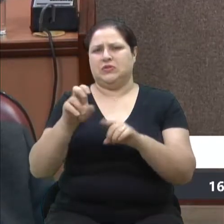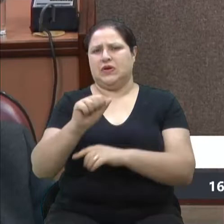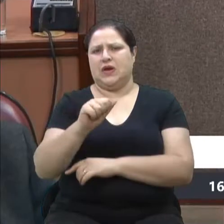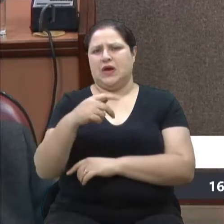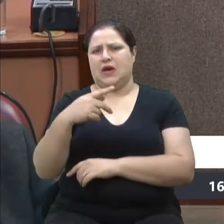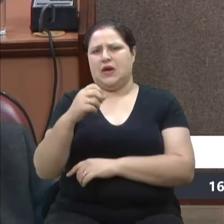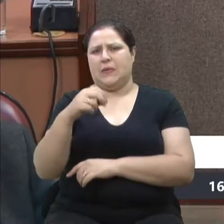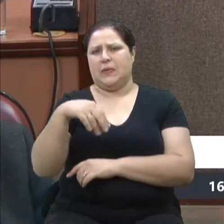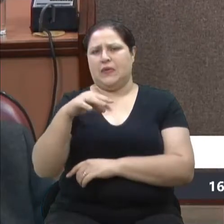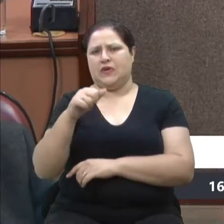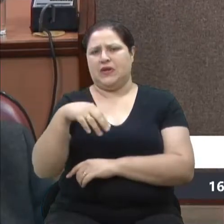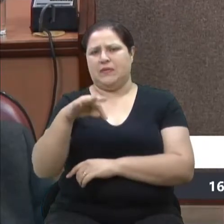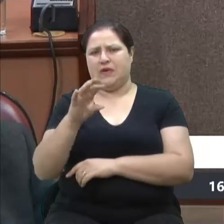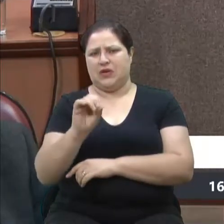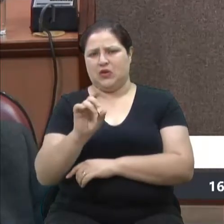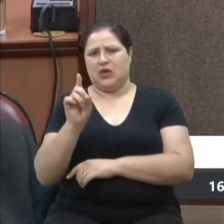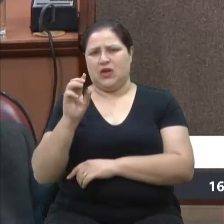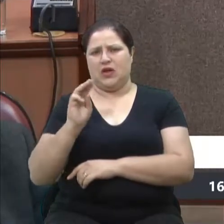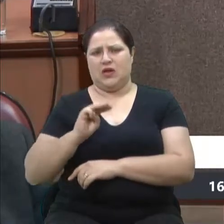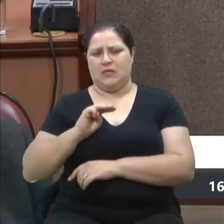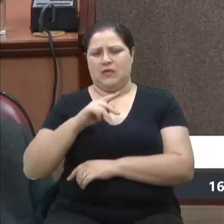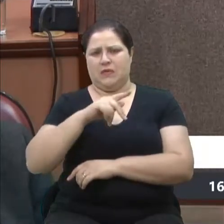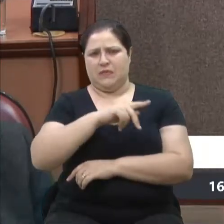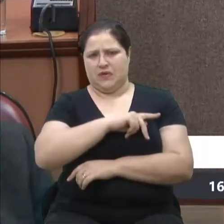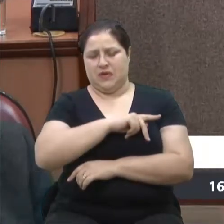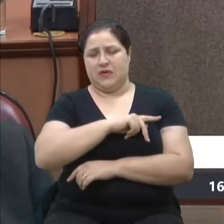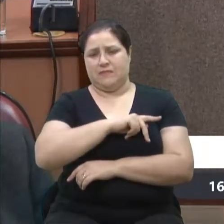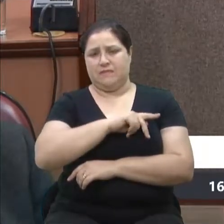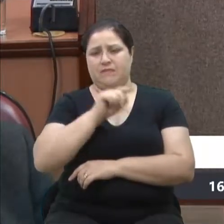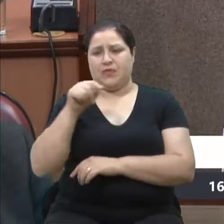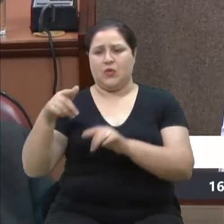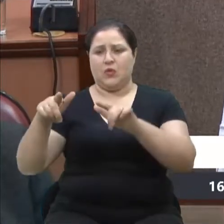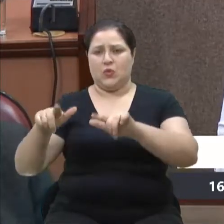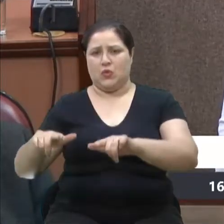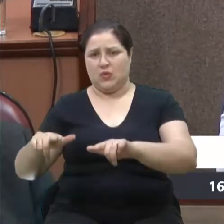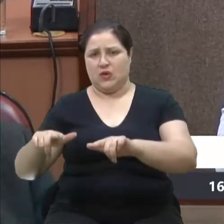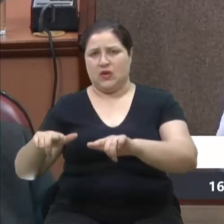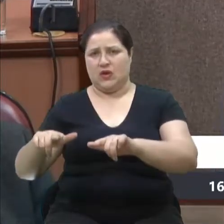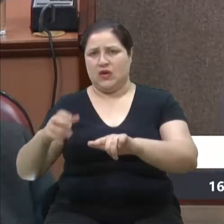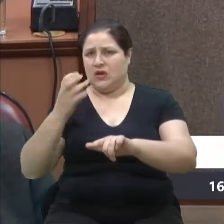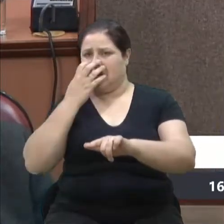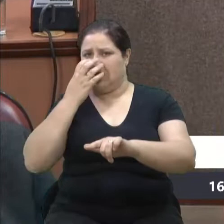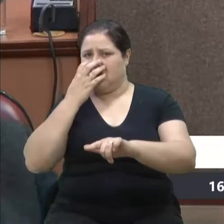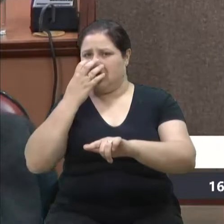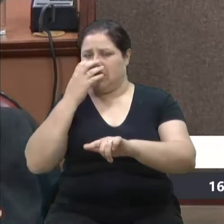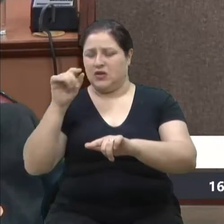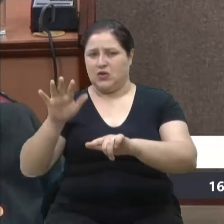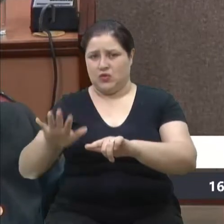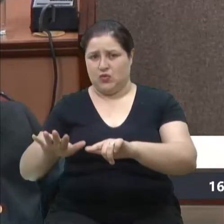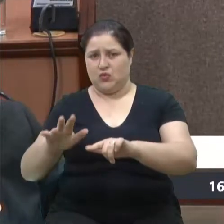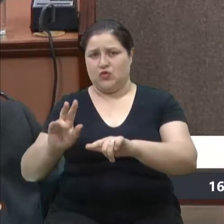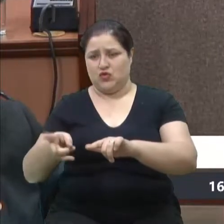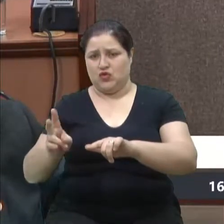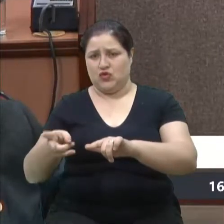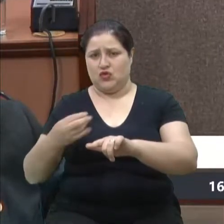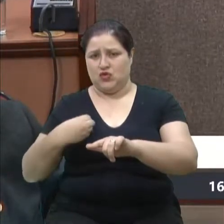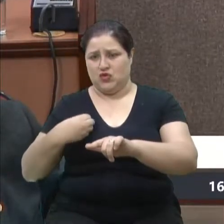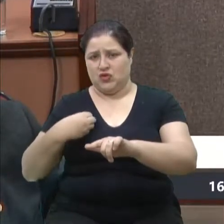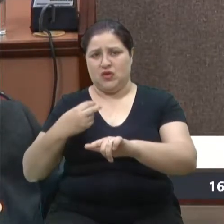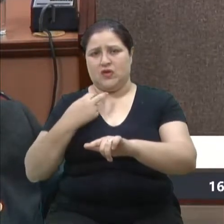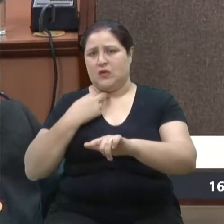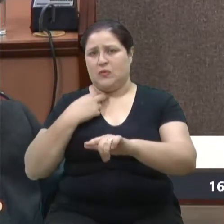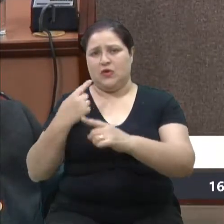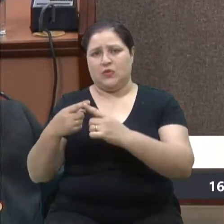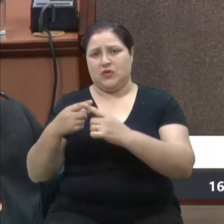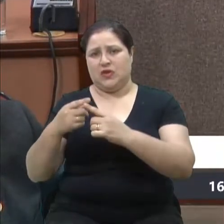Público, que é aquela área onde hoje o Itaucanil não tem condições, inclusive por estar em perímetro urbano. Então essa é uma dificuldade muito grande para